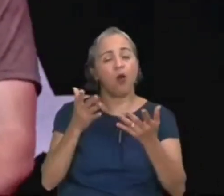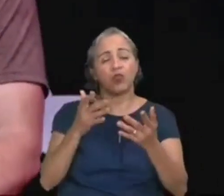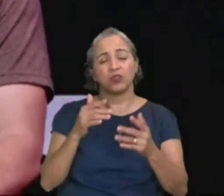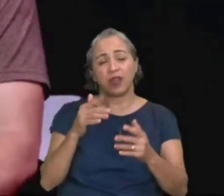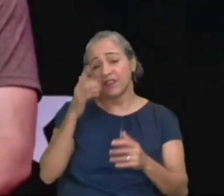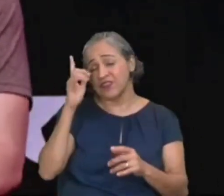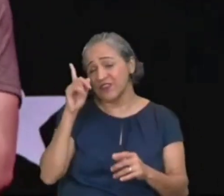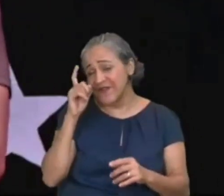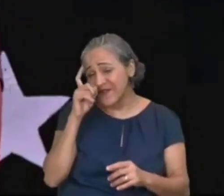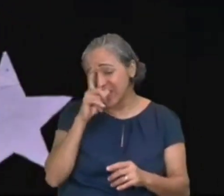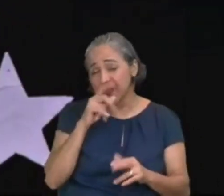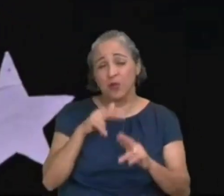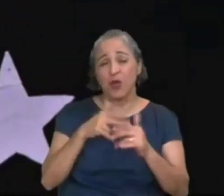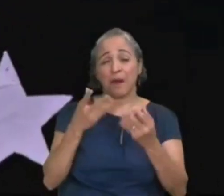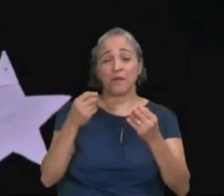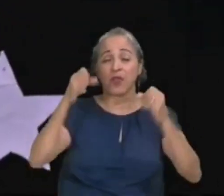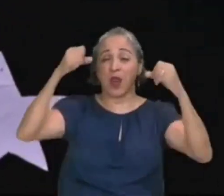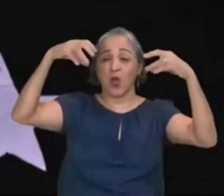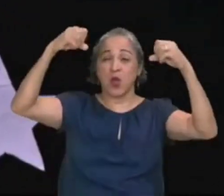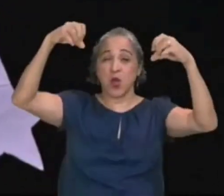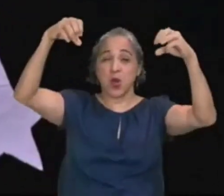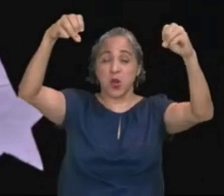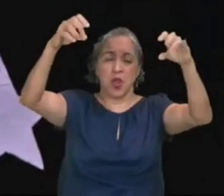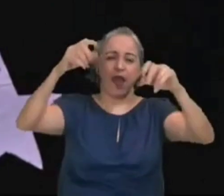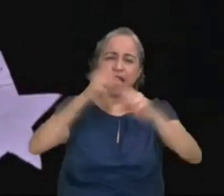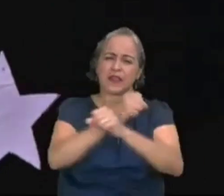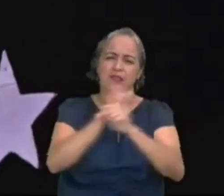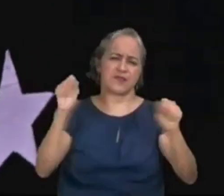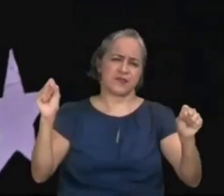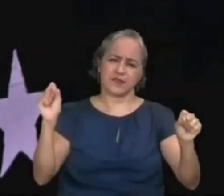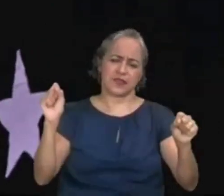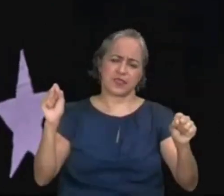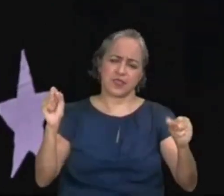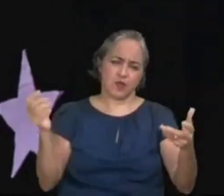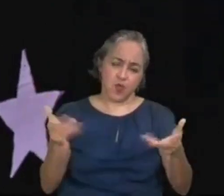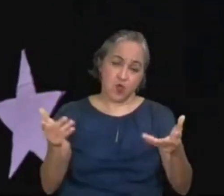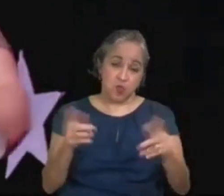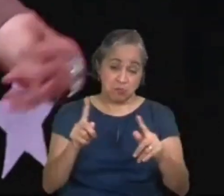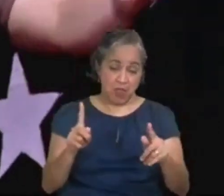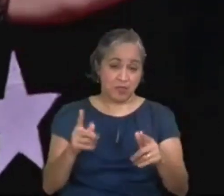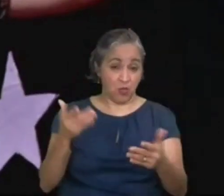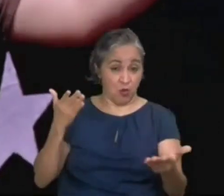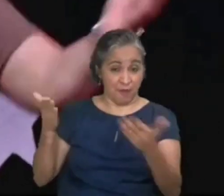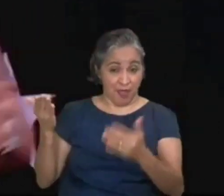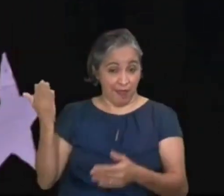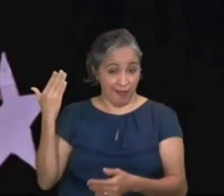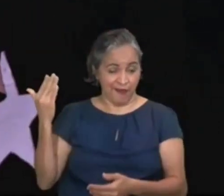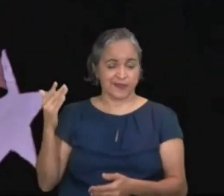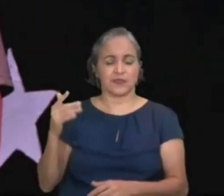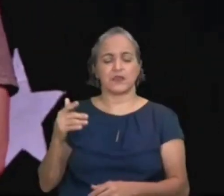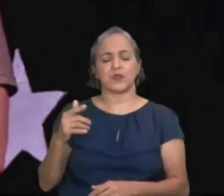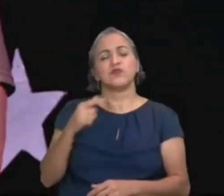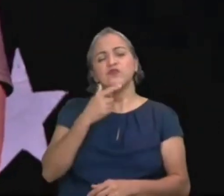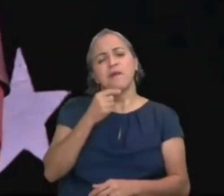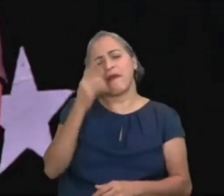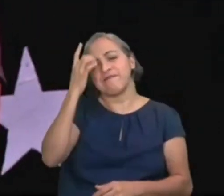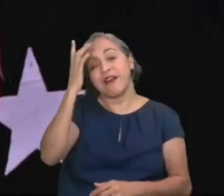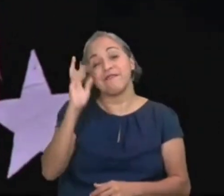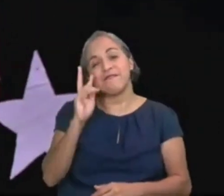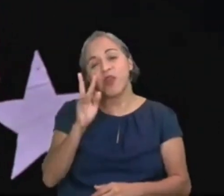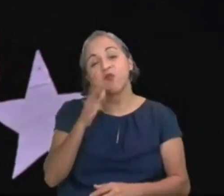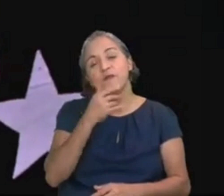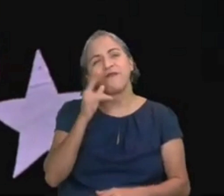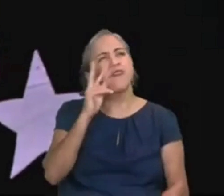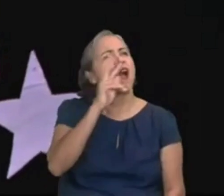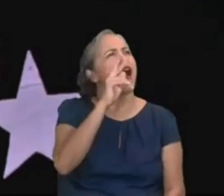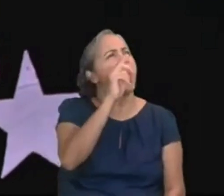difícil, só em alguns lugares do globo é possível ver isso. E ele faz a pergunta, quando eu contemplo os céus, a obra dos teus dedos, a lua,